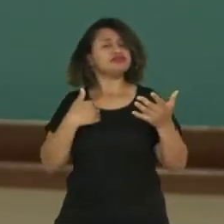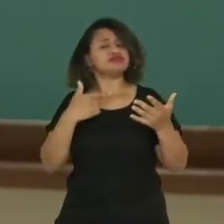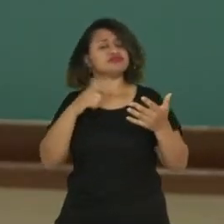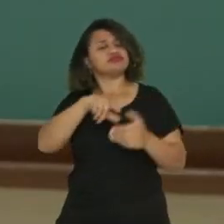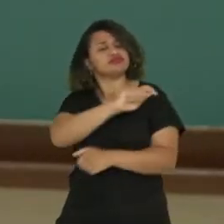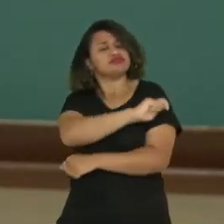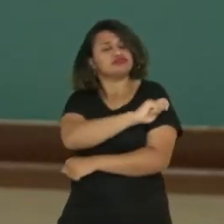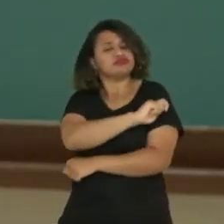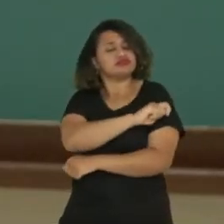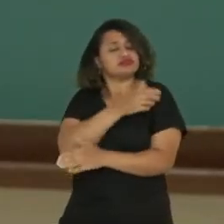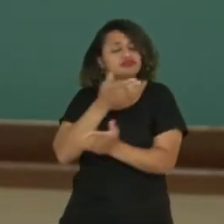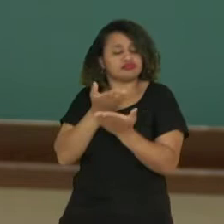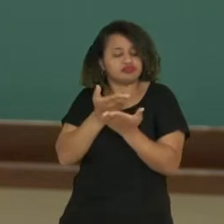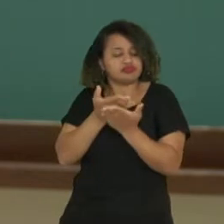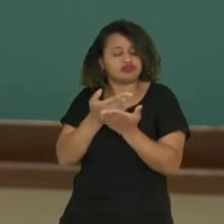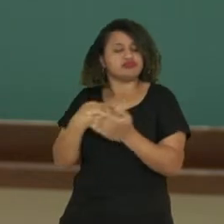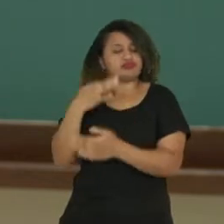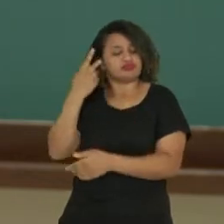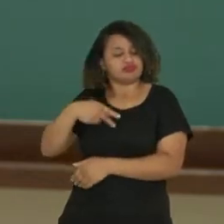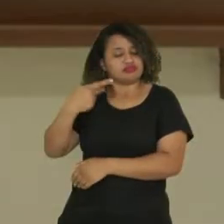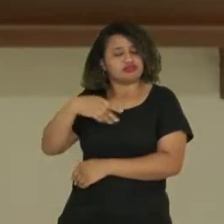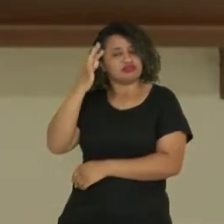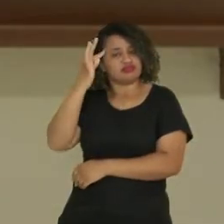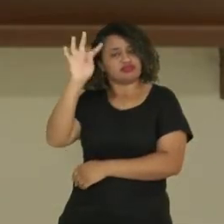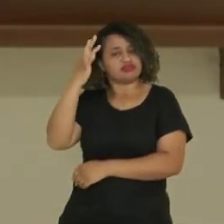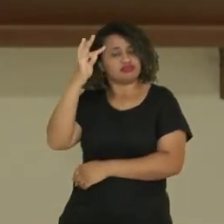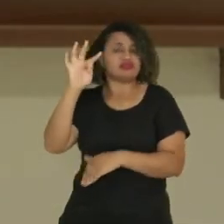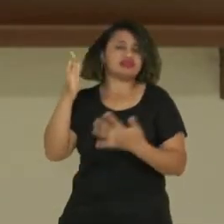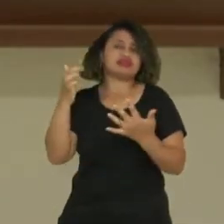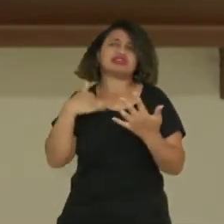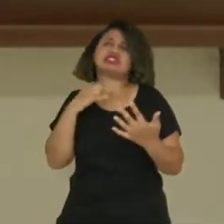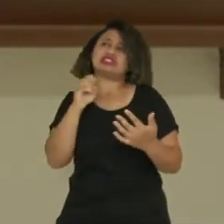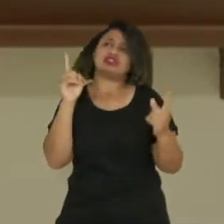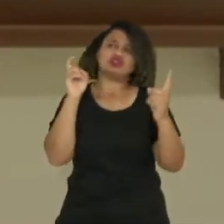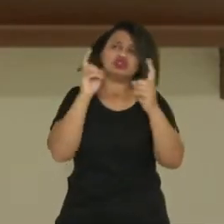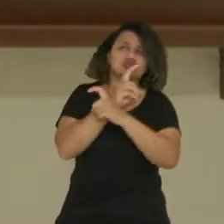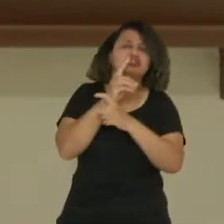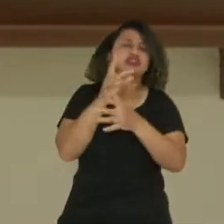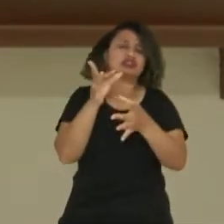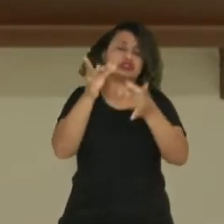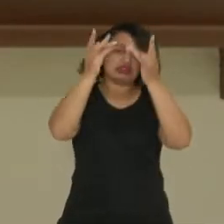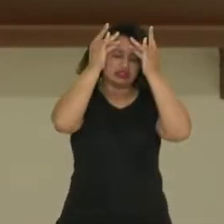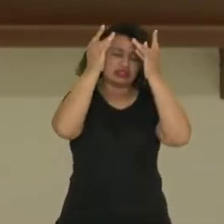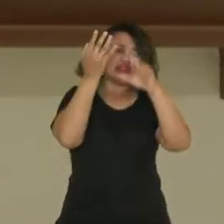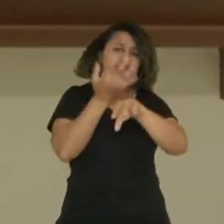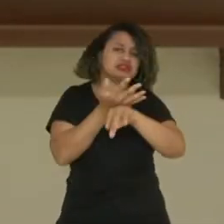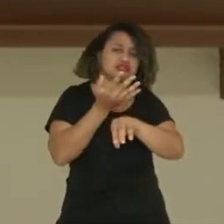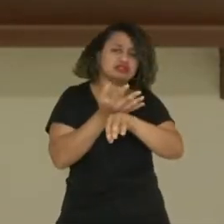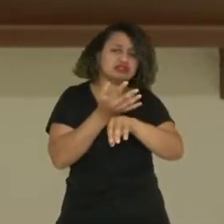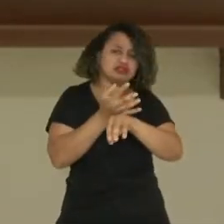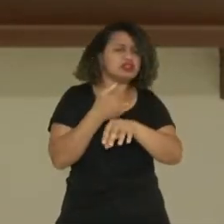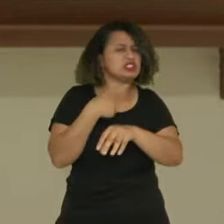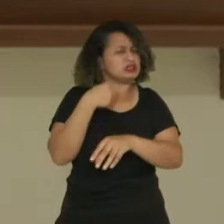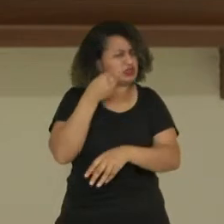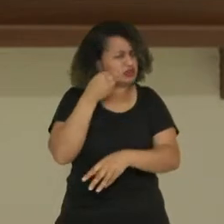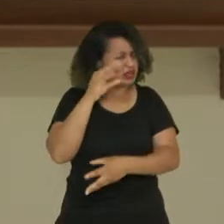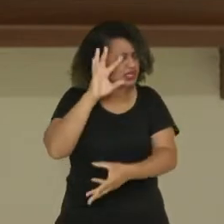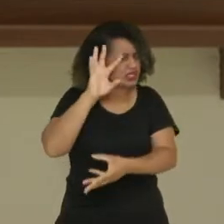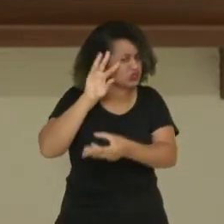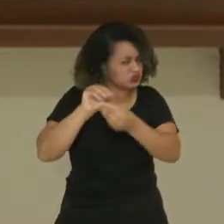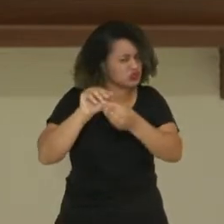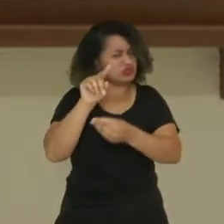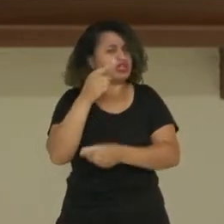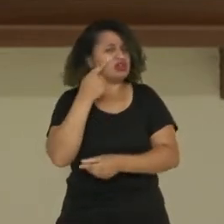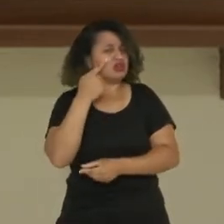estudante nos seus estudos teóricos. Então, está com dificuldade de memorizar uma disciplina? Experimenta, faz um resumo,